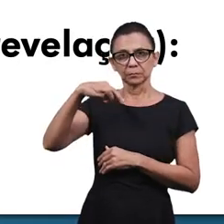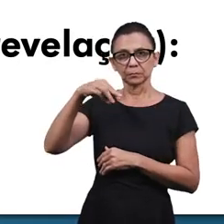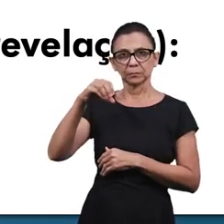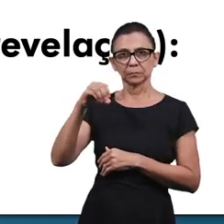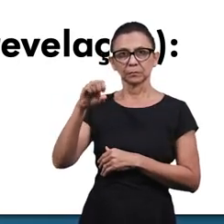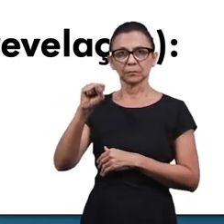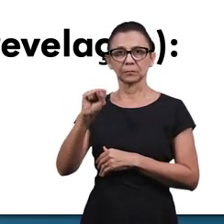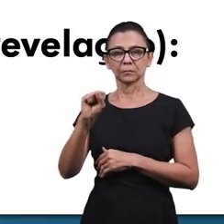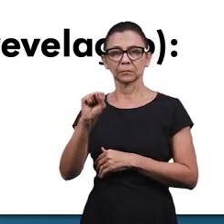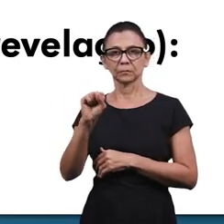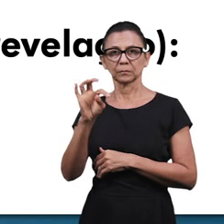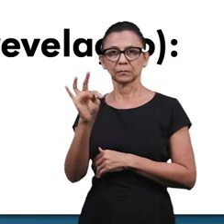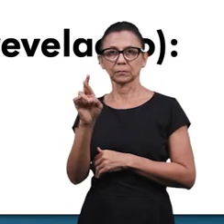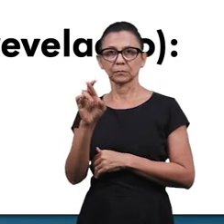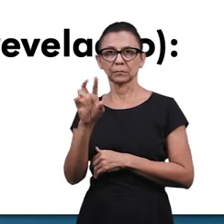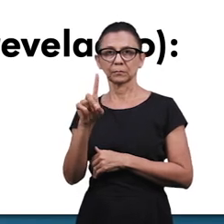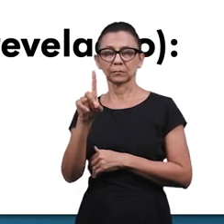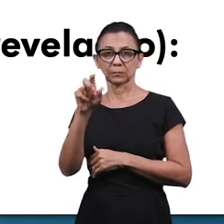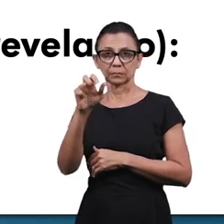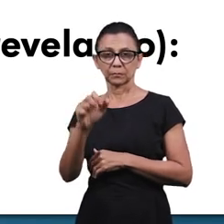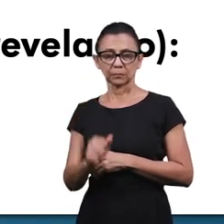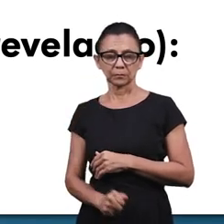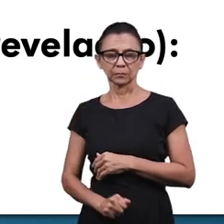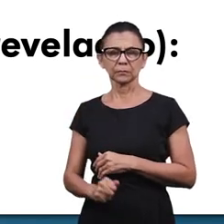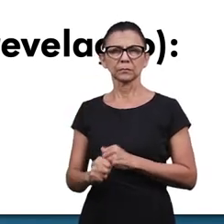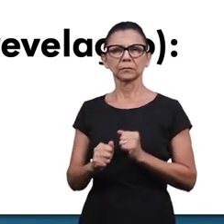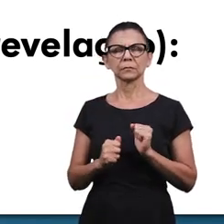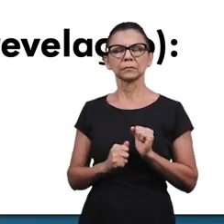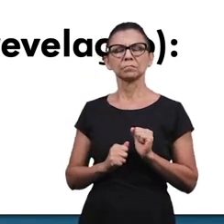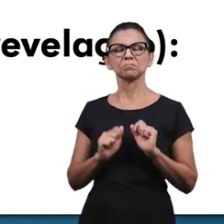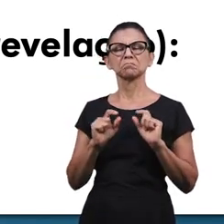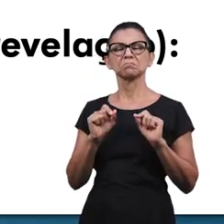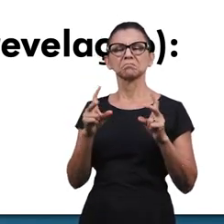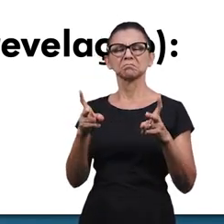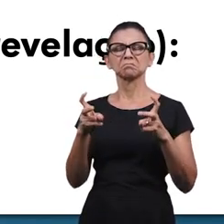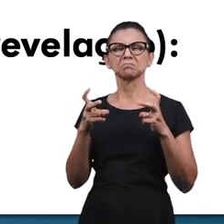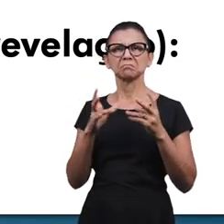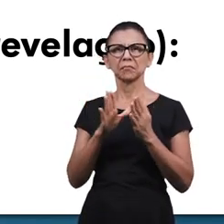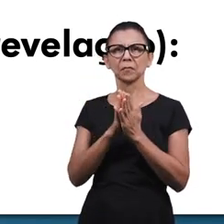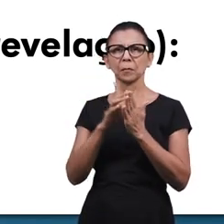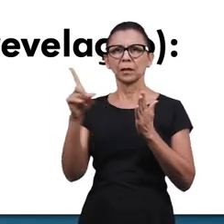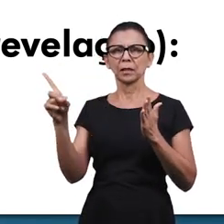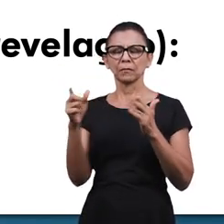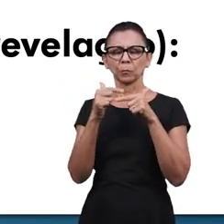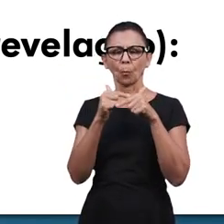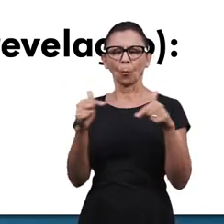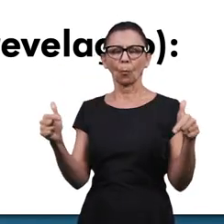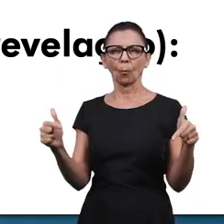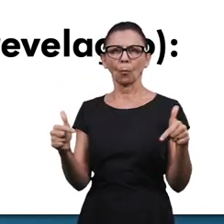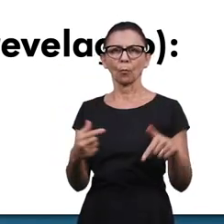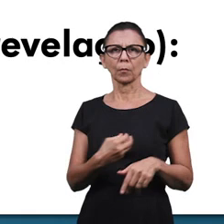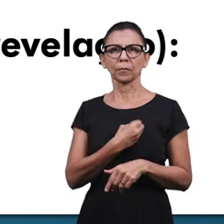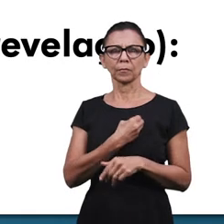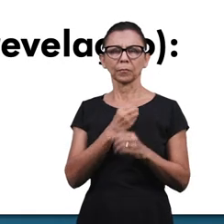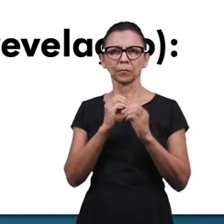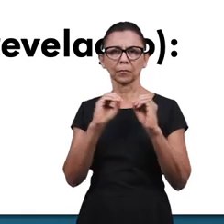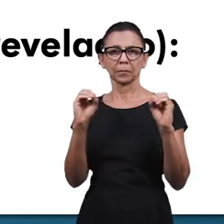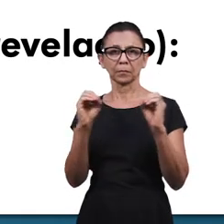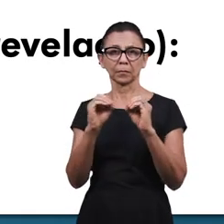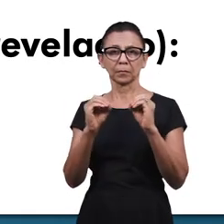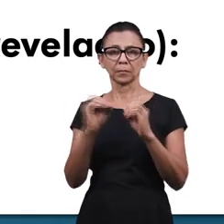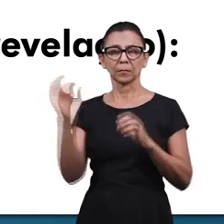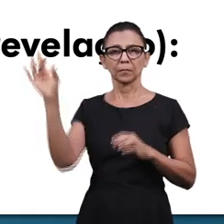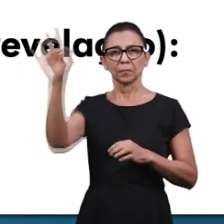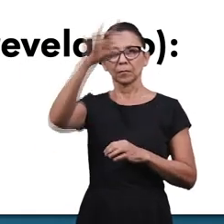grão de mostarda, palavras sem vida, sem efeito, sem o Espírito Santo. E o item 1 da